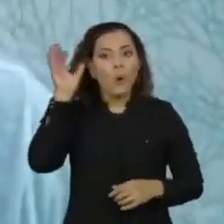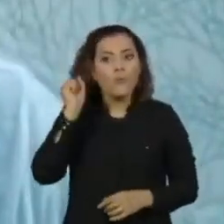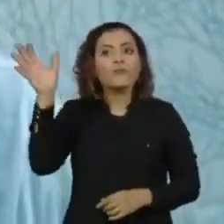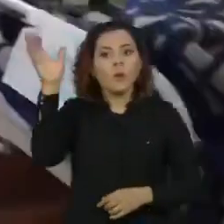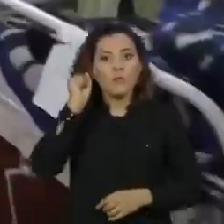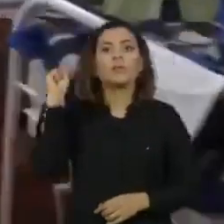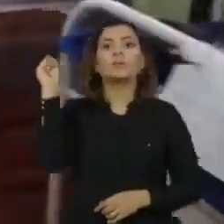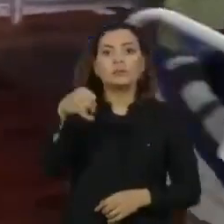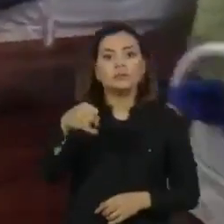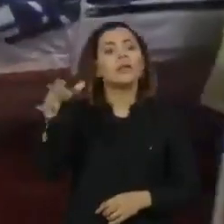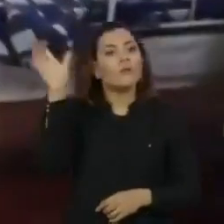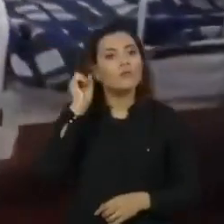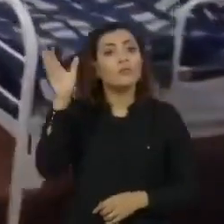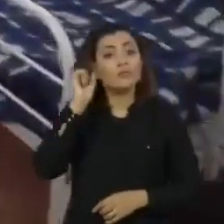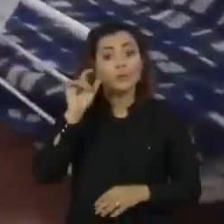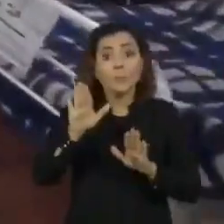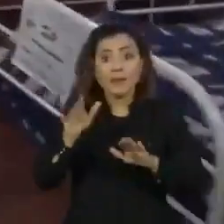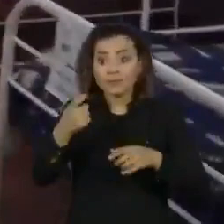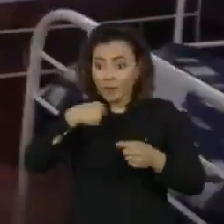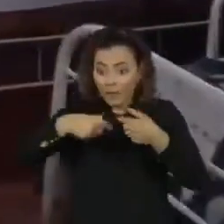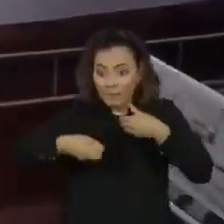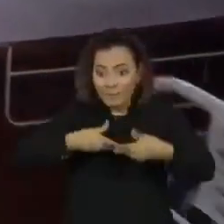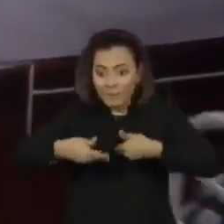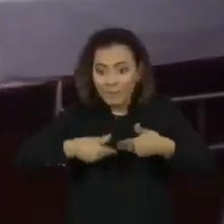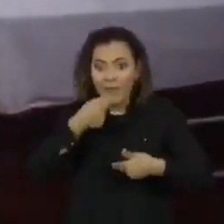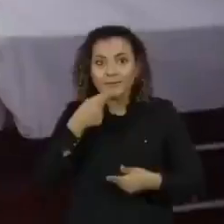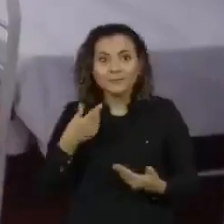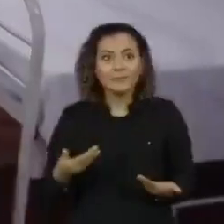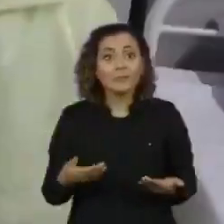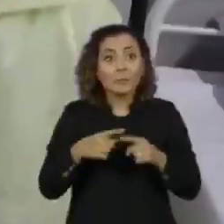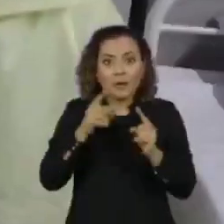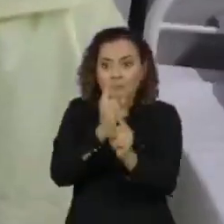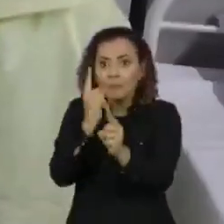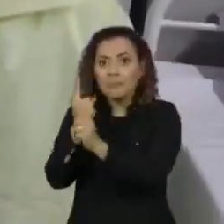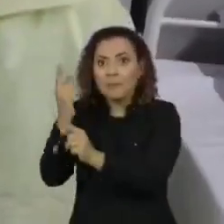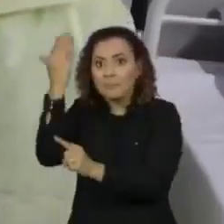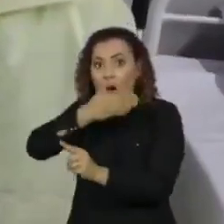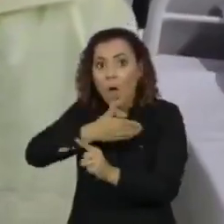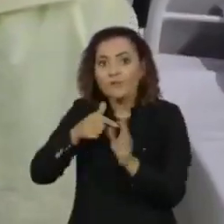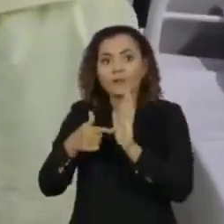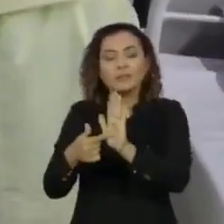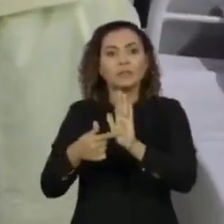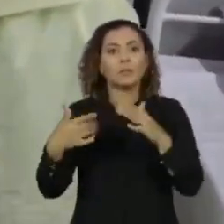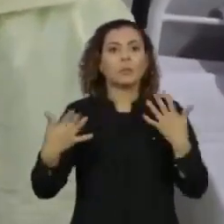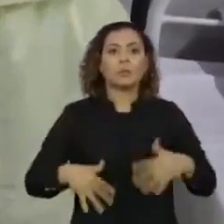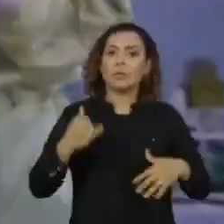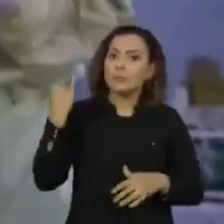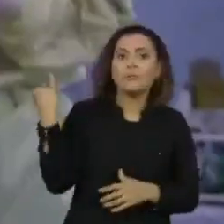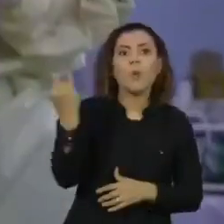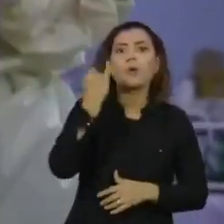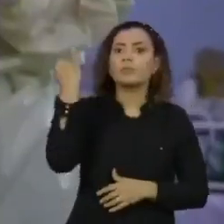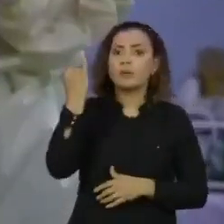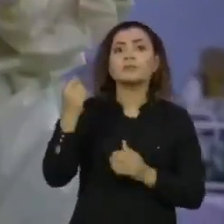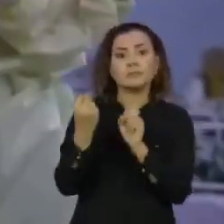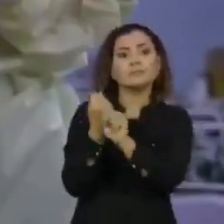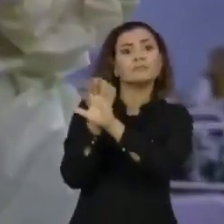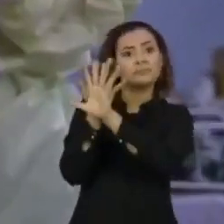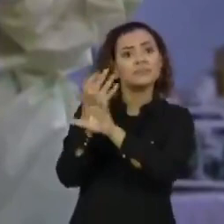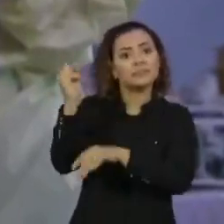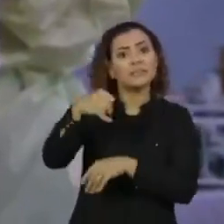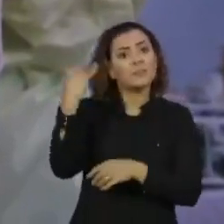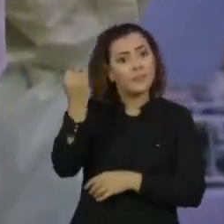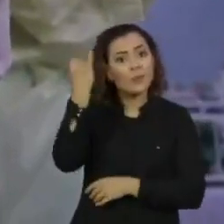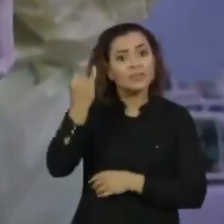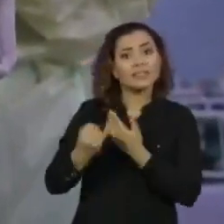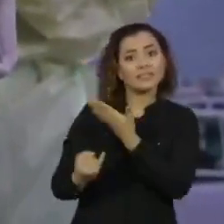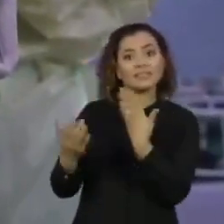ouvindo sim. Apesar dessas evidências e dos estudos que comprovam a importância das telechamadas para os